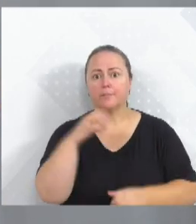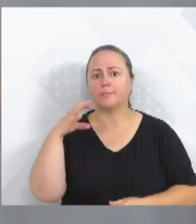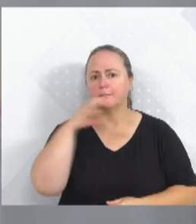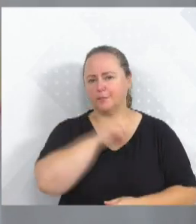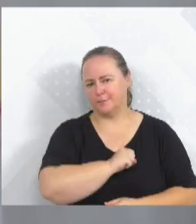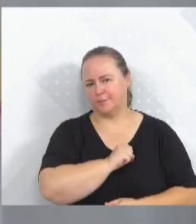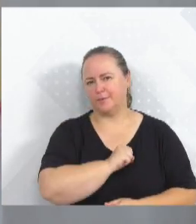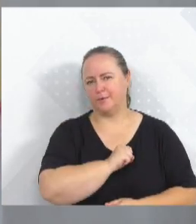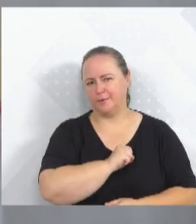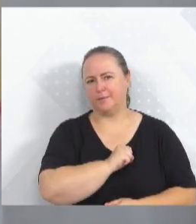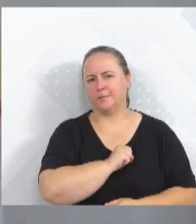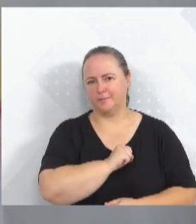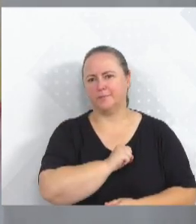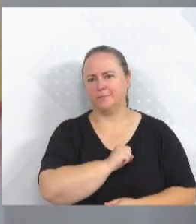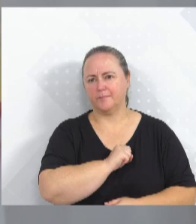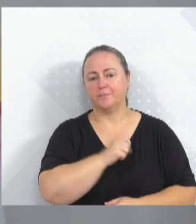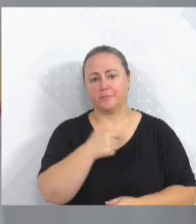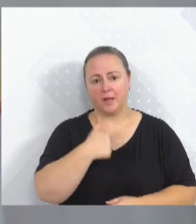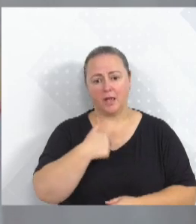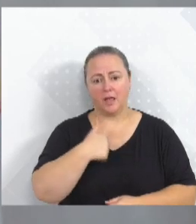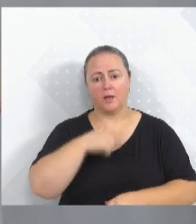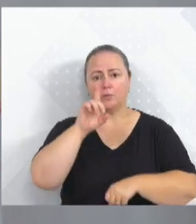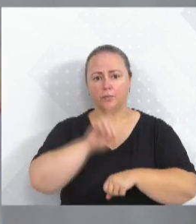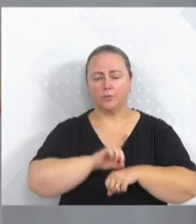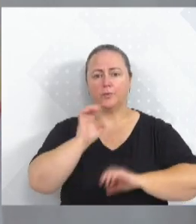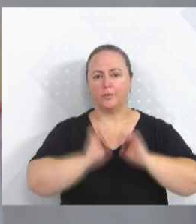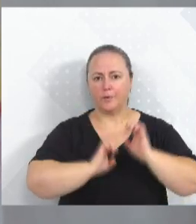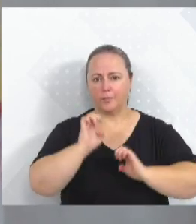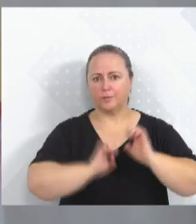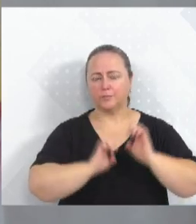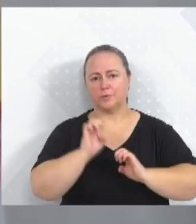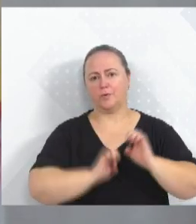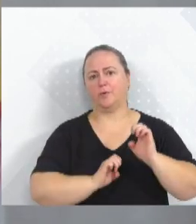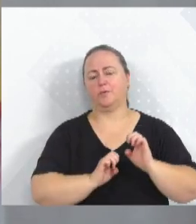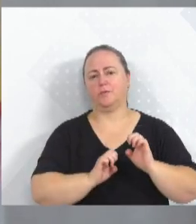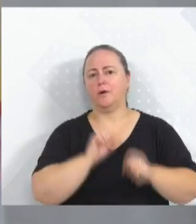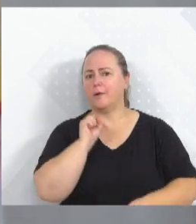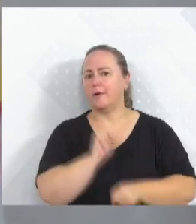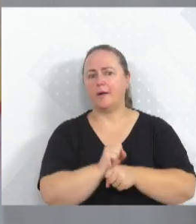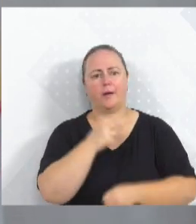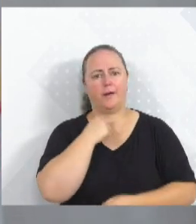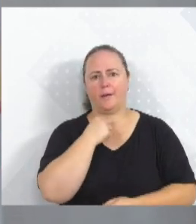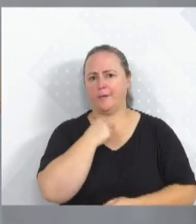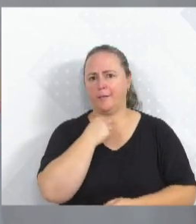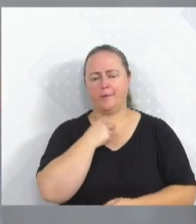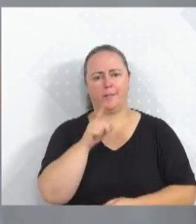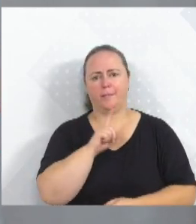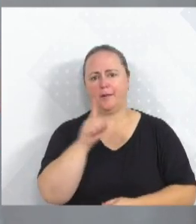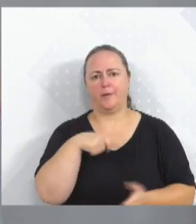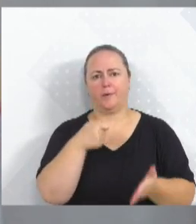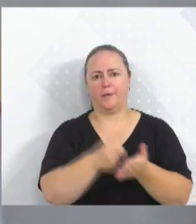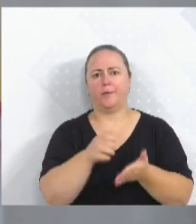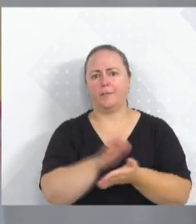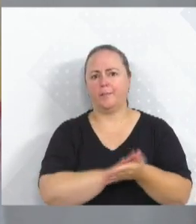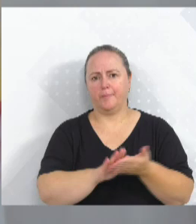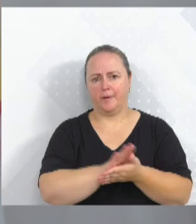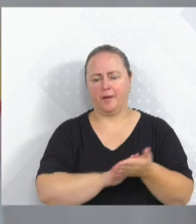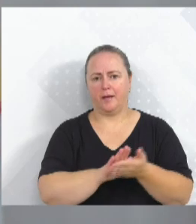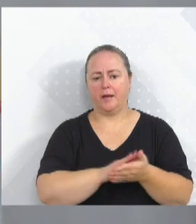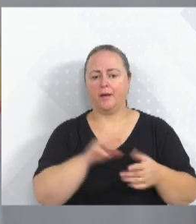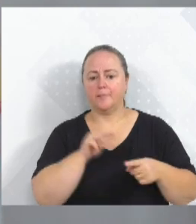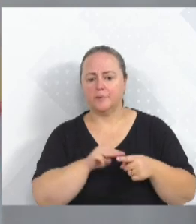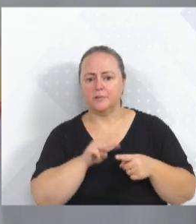e eu sou empresário, nós não paramos de produzir, nós não paramos de pagar imposto. O município,